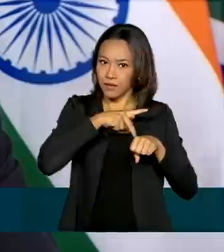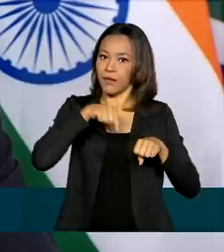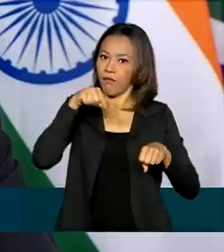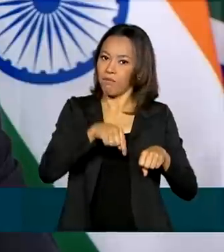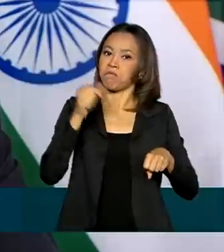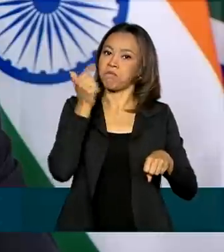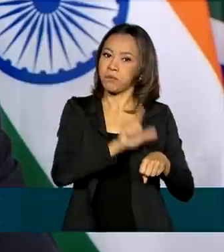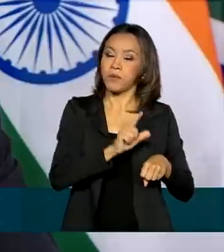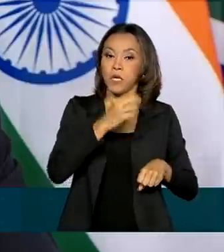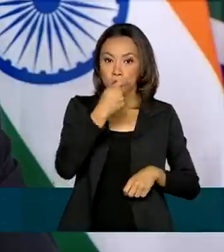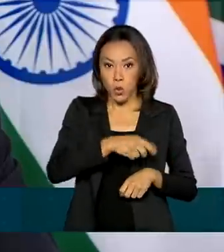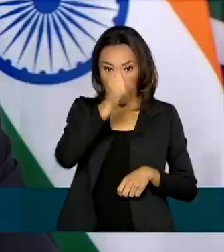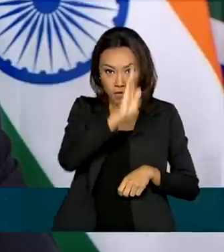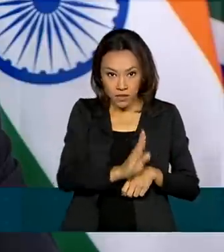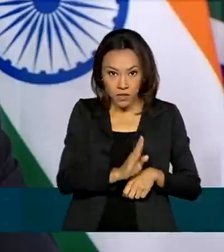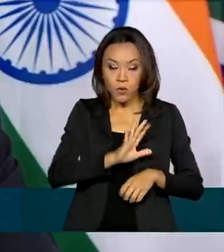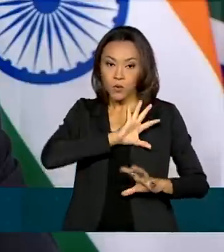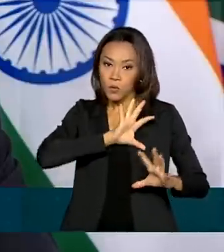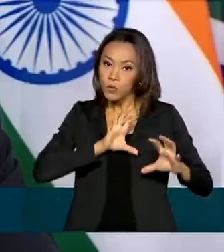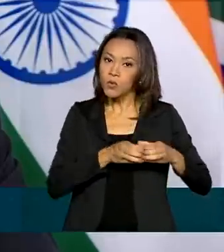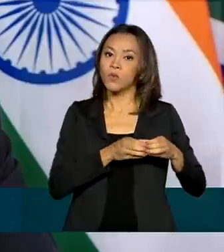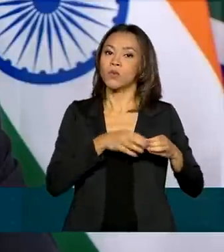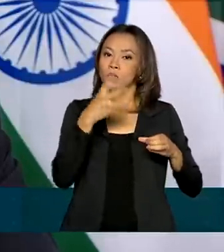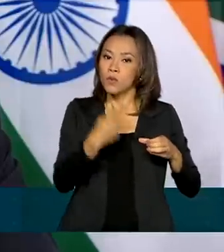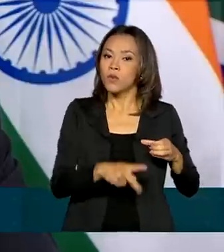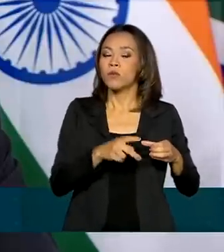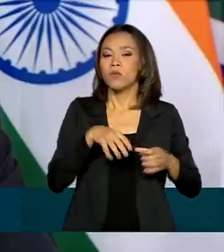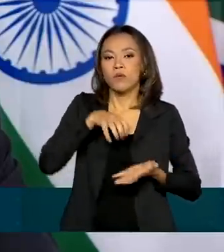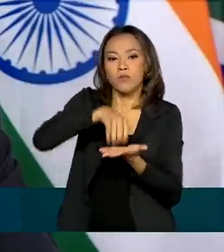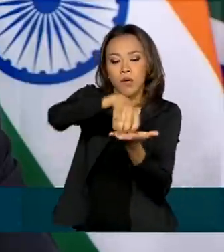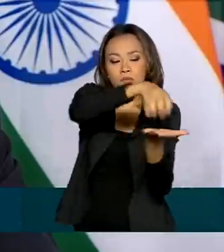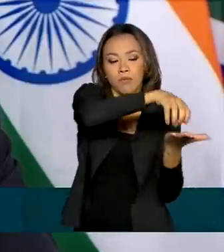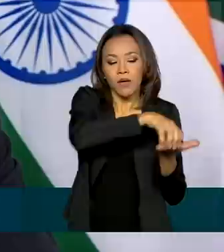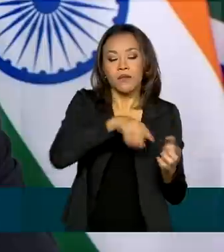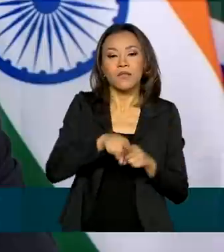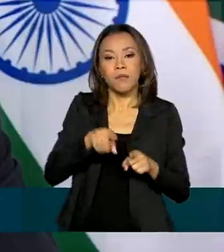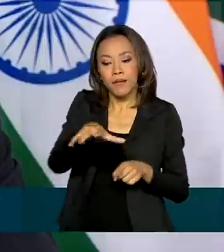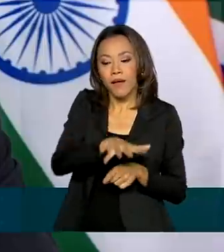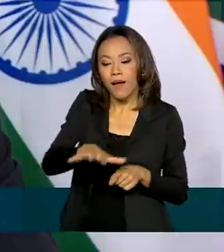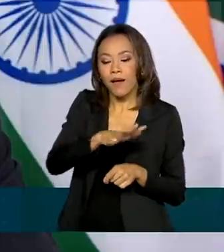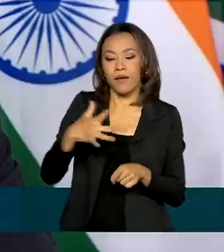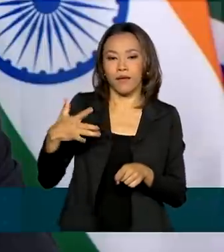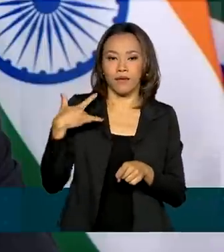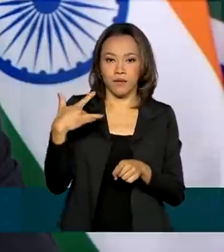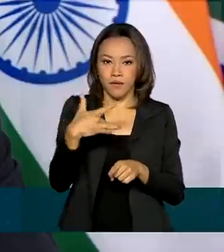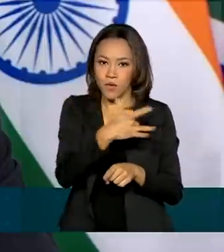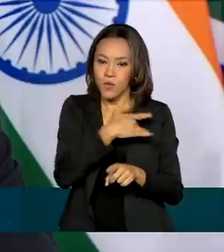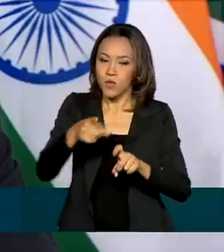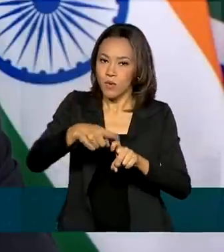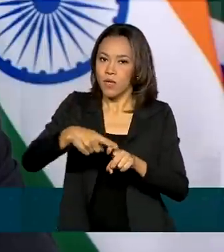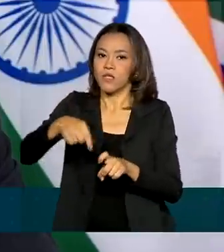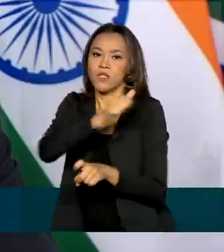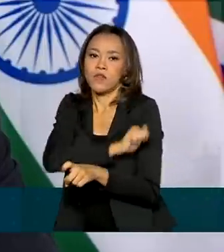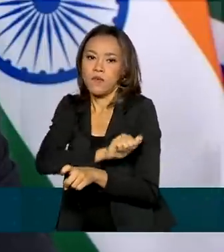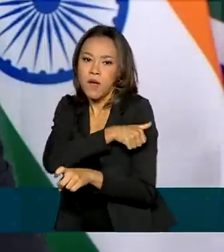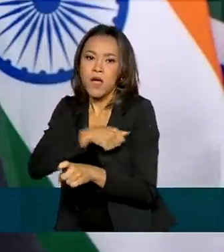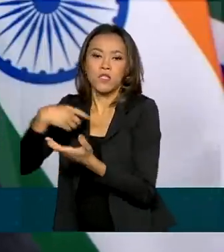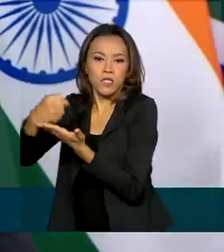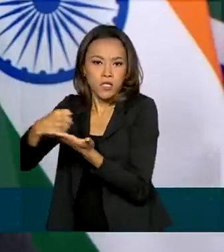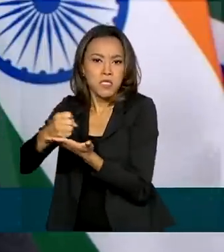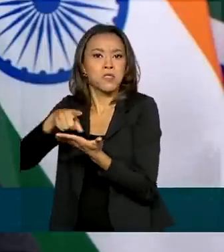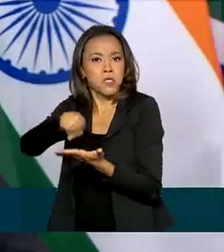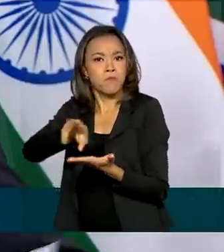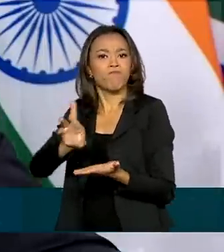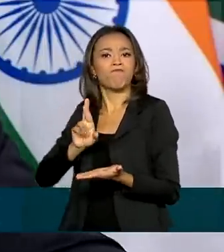foram as instituições nacionais e os educados profissionais da área médica, de enfermagem e farmacêutica que responderam aos